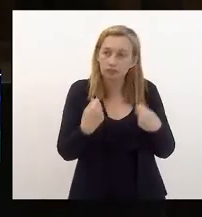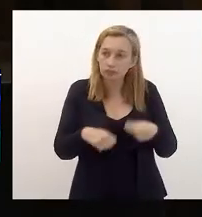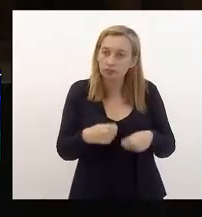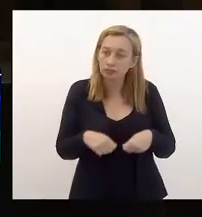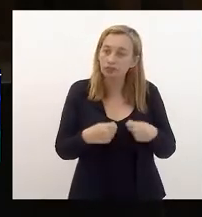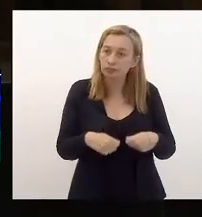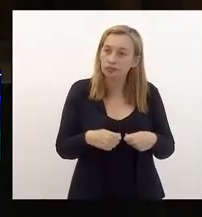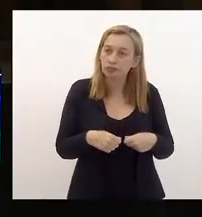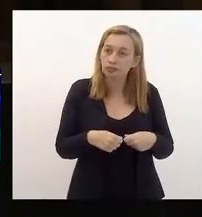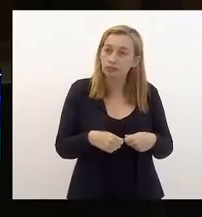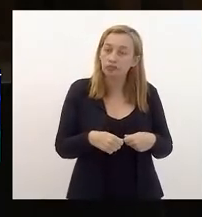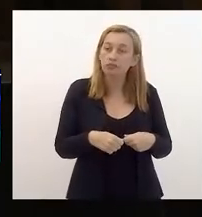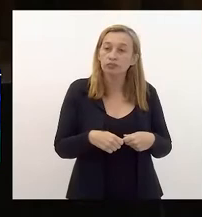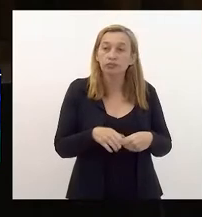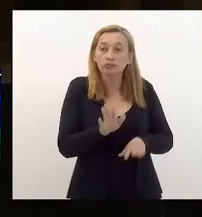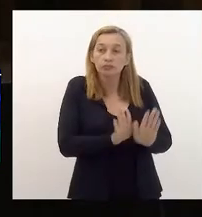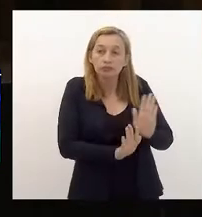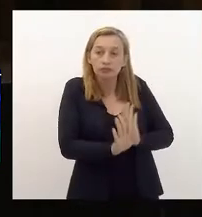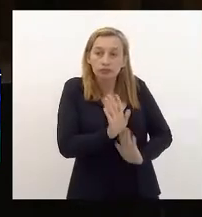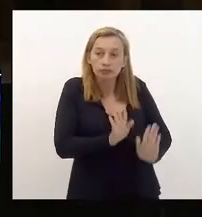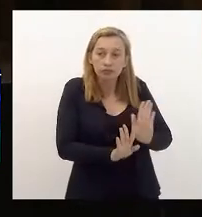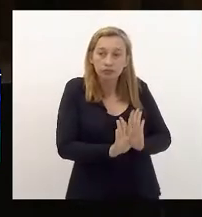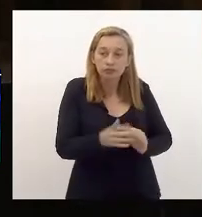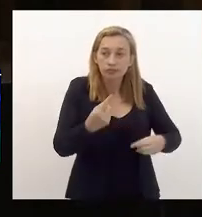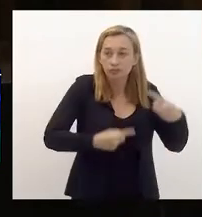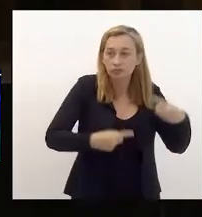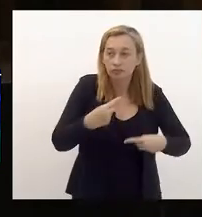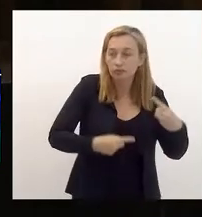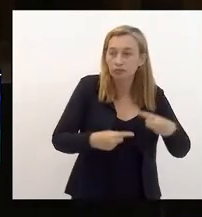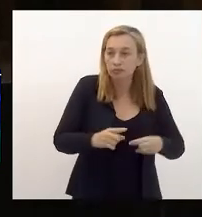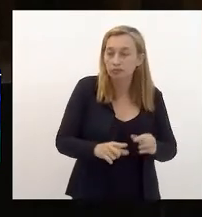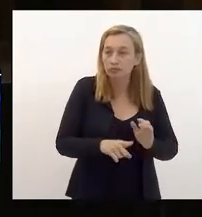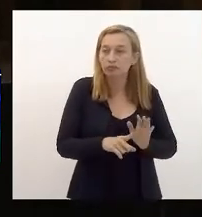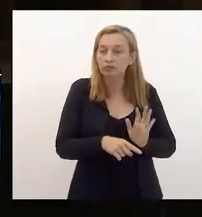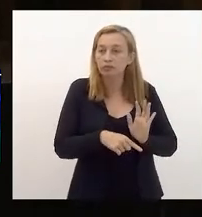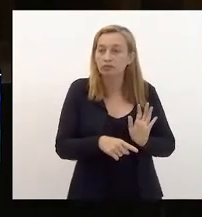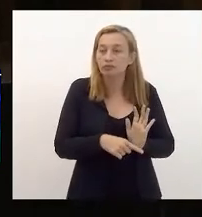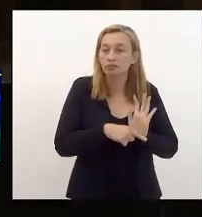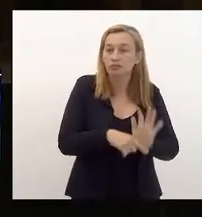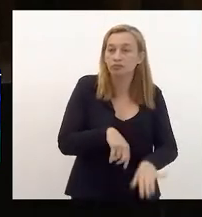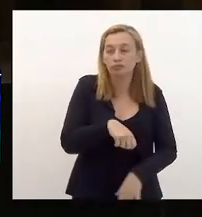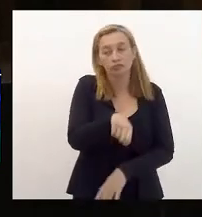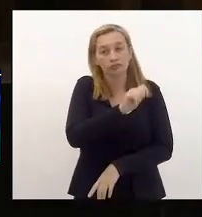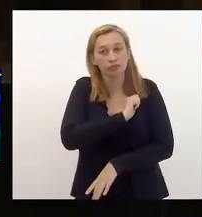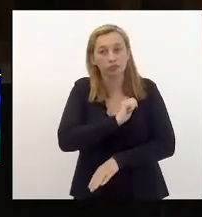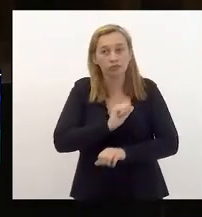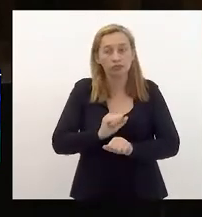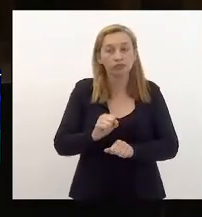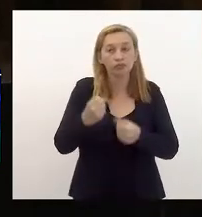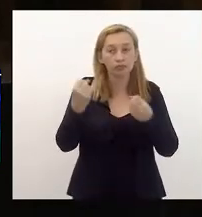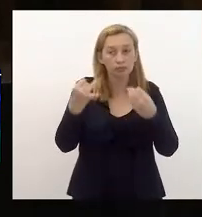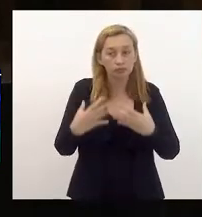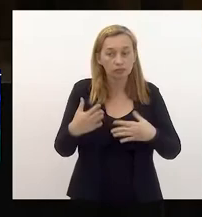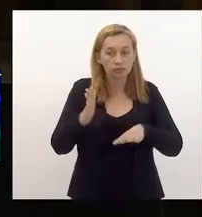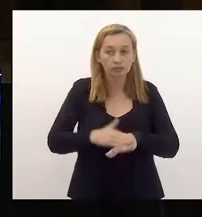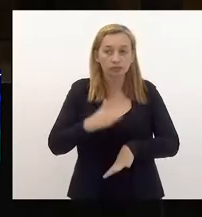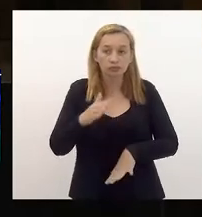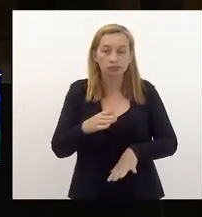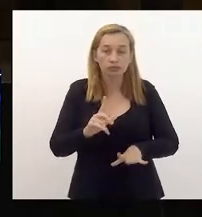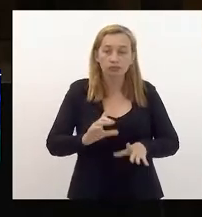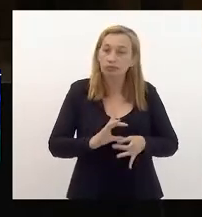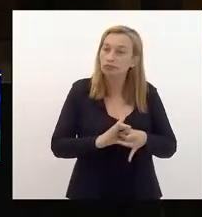fino na sua política de benefícios fiscais, buscar com mais clareza contrapartidas e deixar de